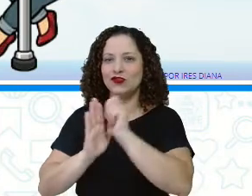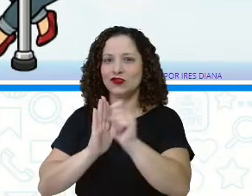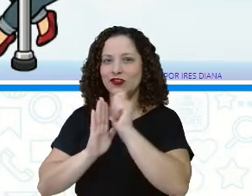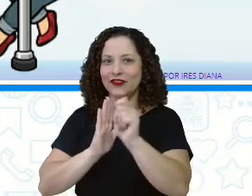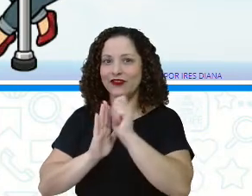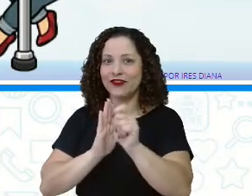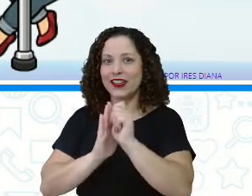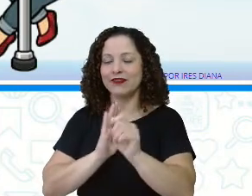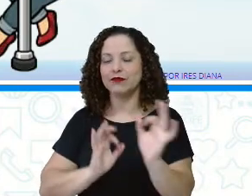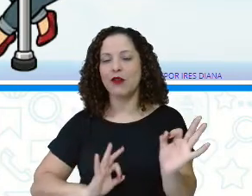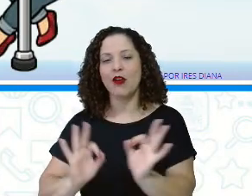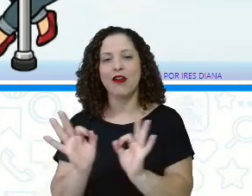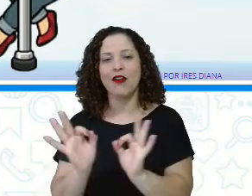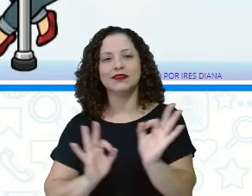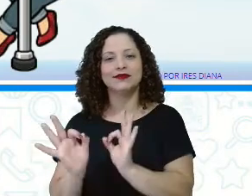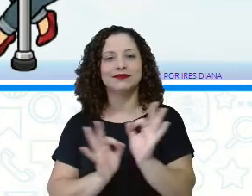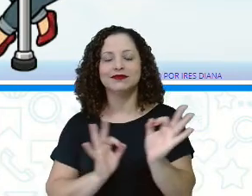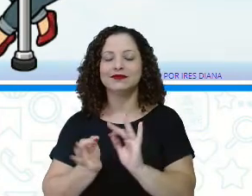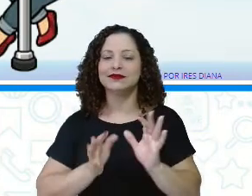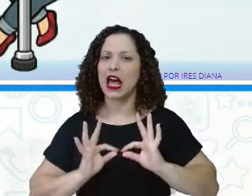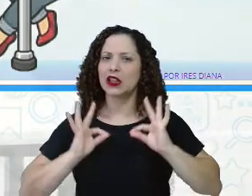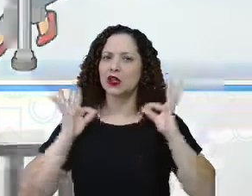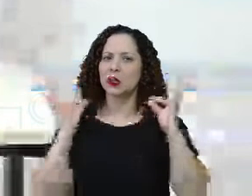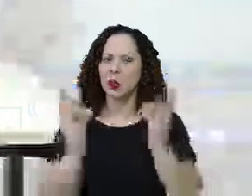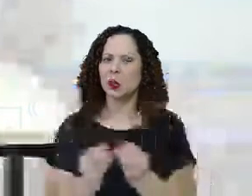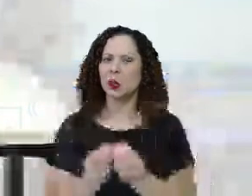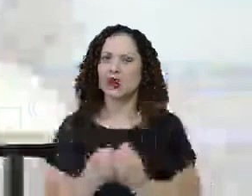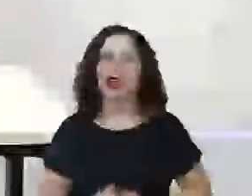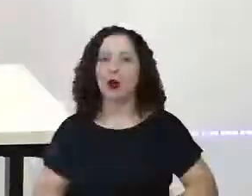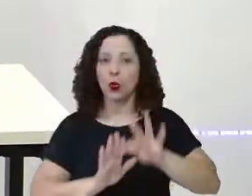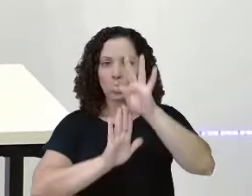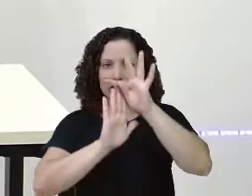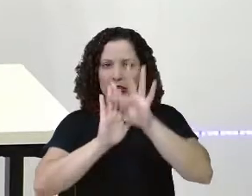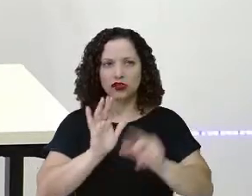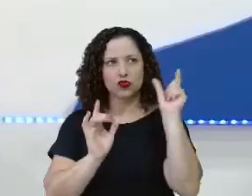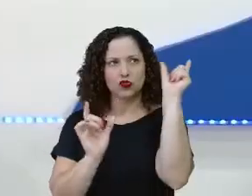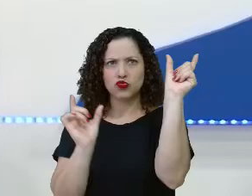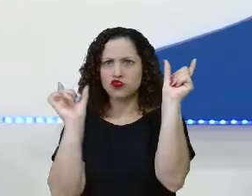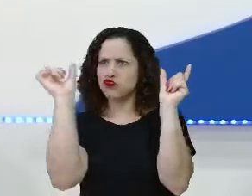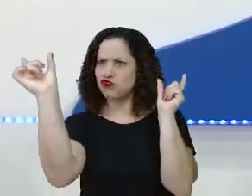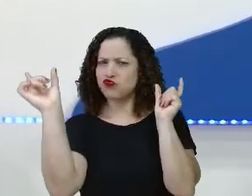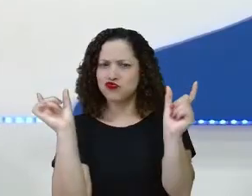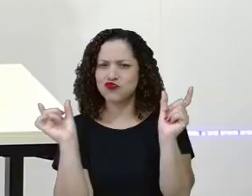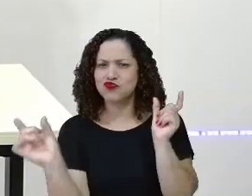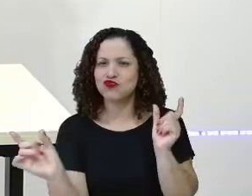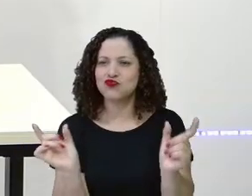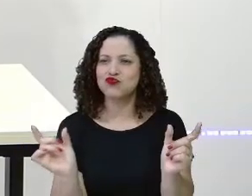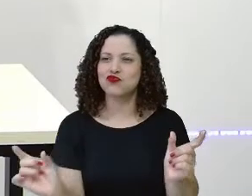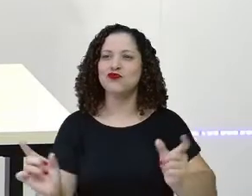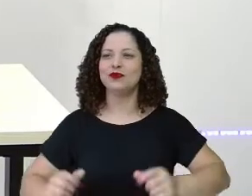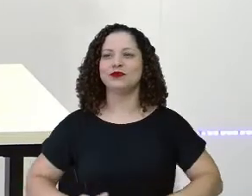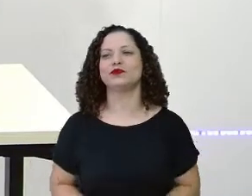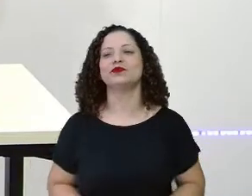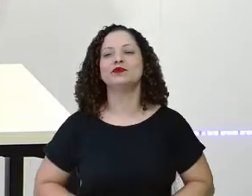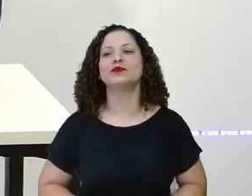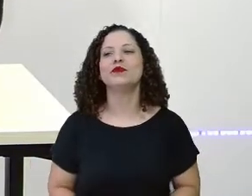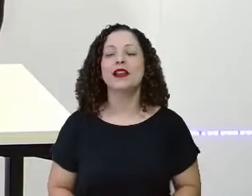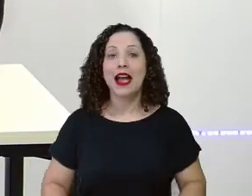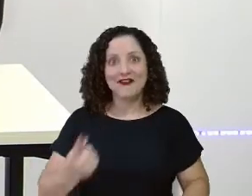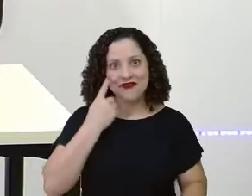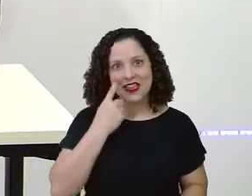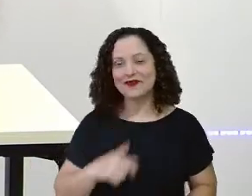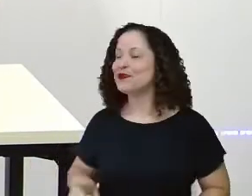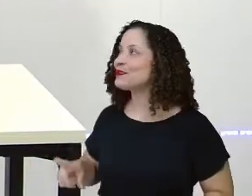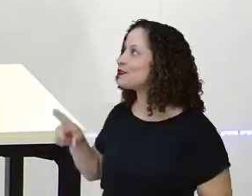aqui, organizando todinha, só com o texto fatiado, viu, professora Josiane? Viu, Laís? Vamos lá. Olha a